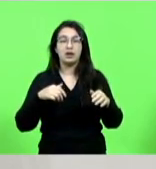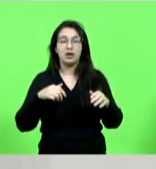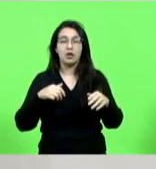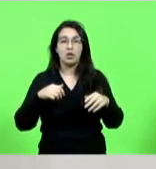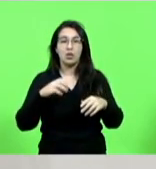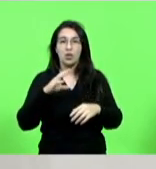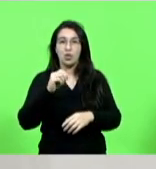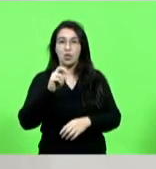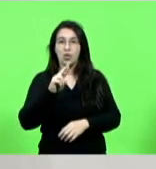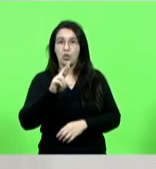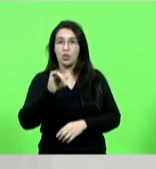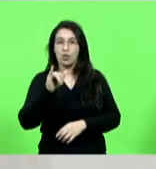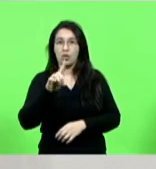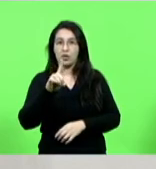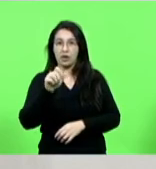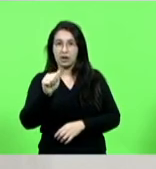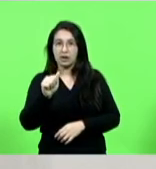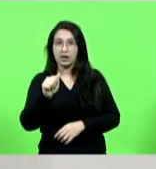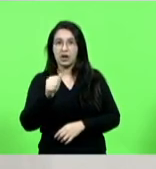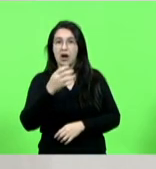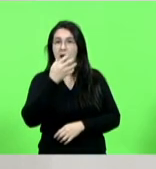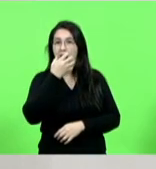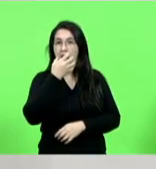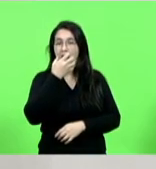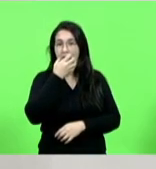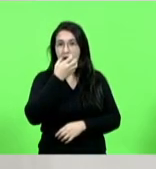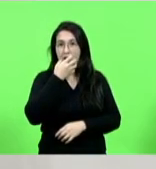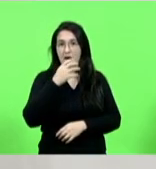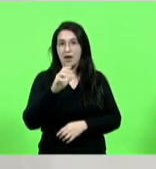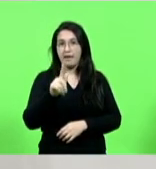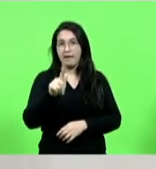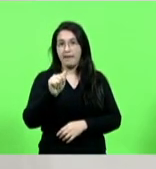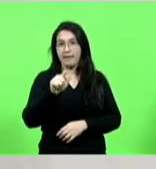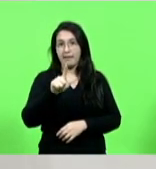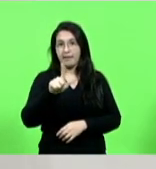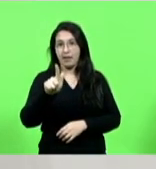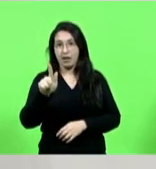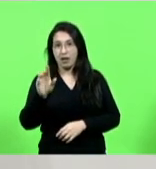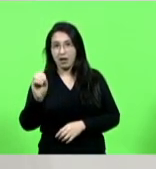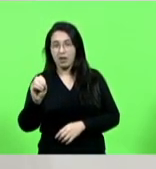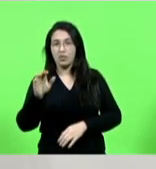impacto que correm muito e as pessoas utilizam esses cachorros para